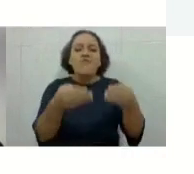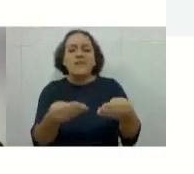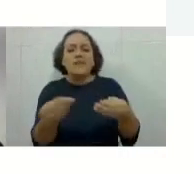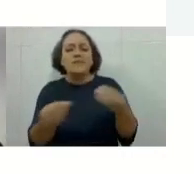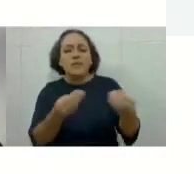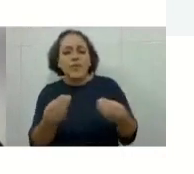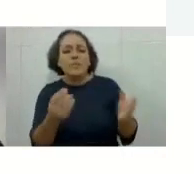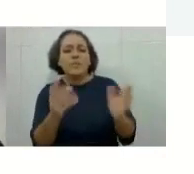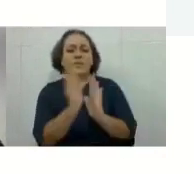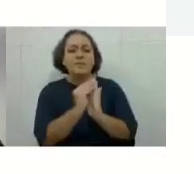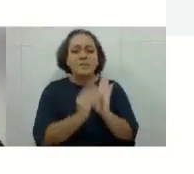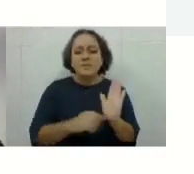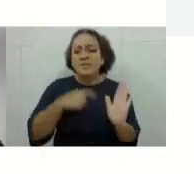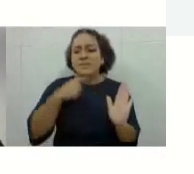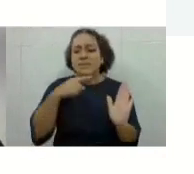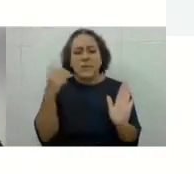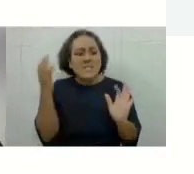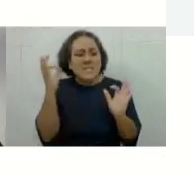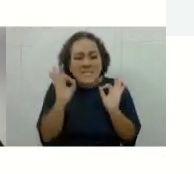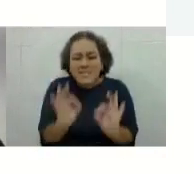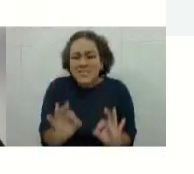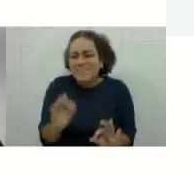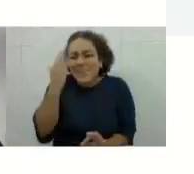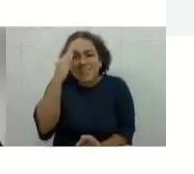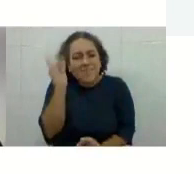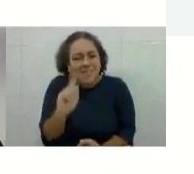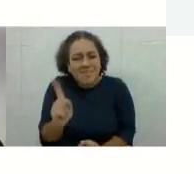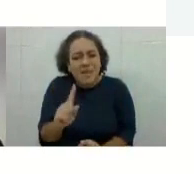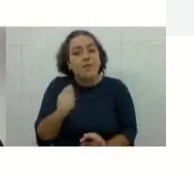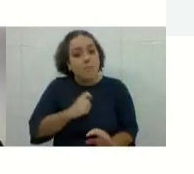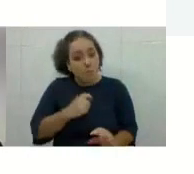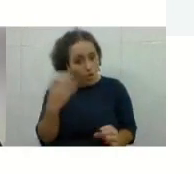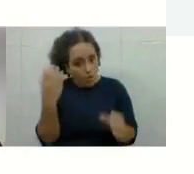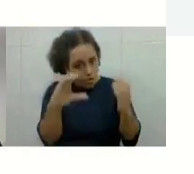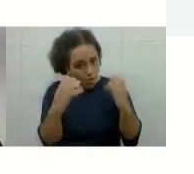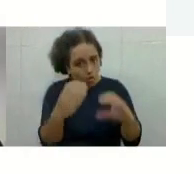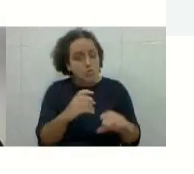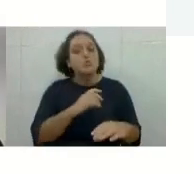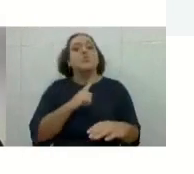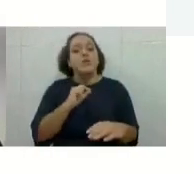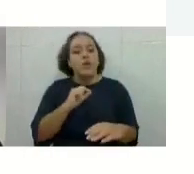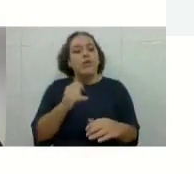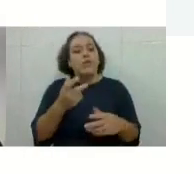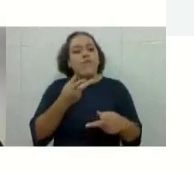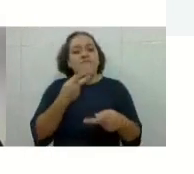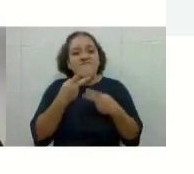mesmo. Comuniquem, falem, só assim que a gente vai conseguir